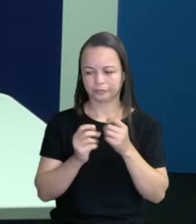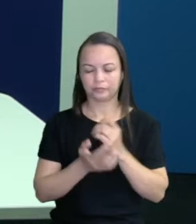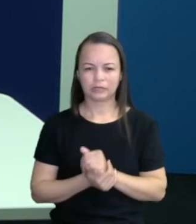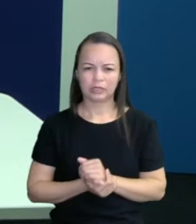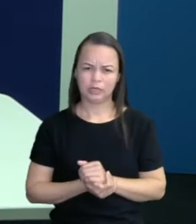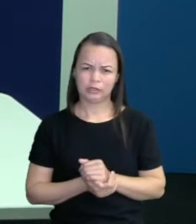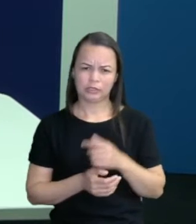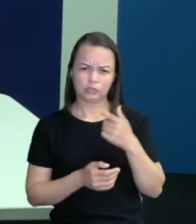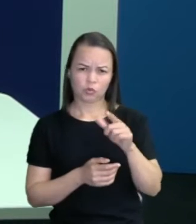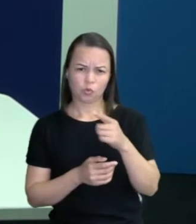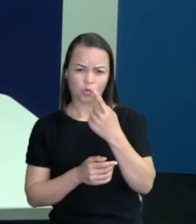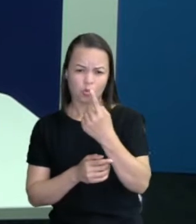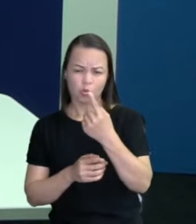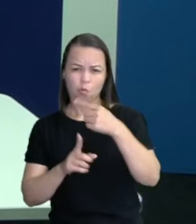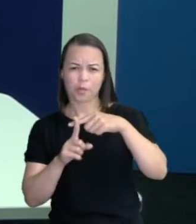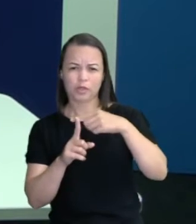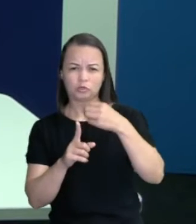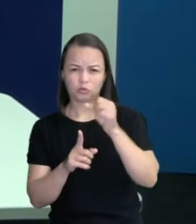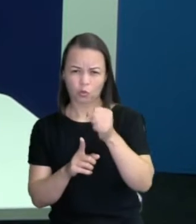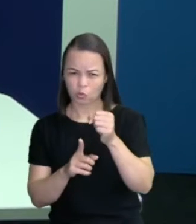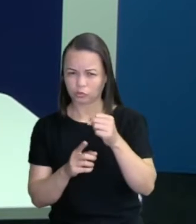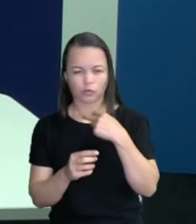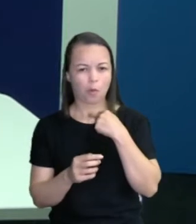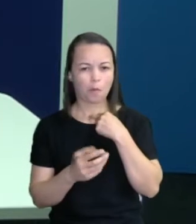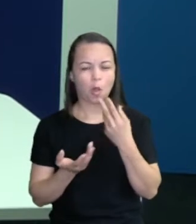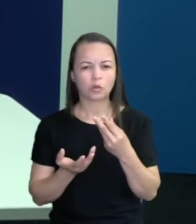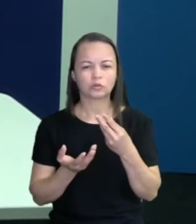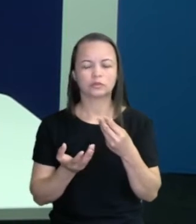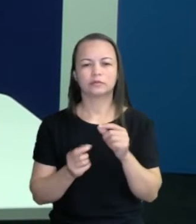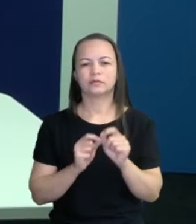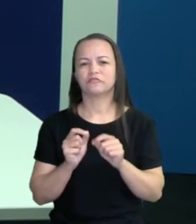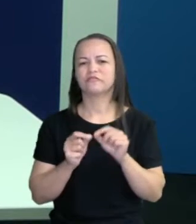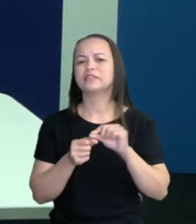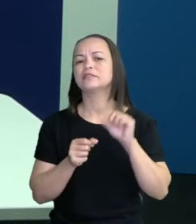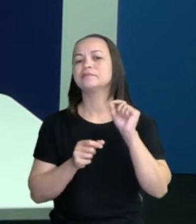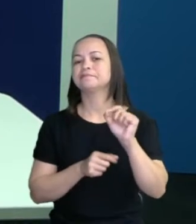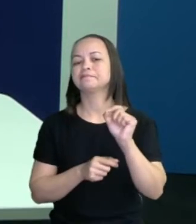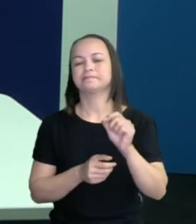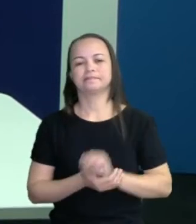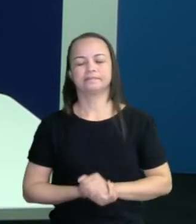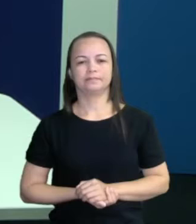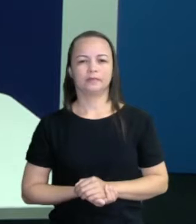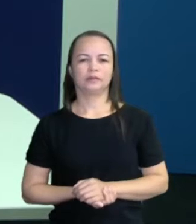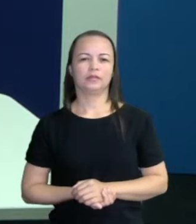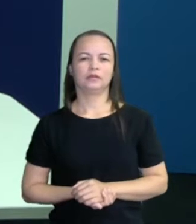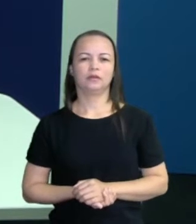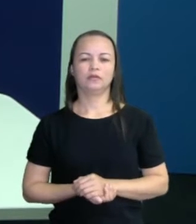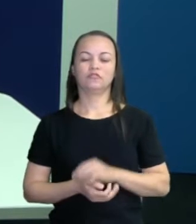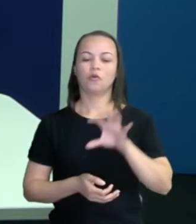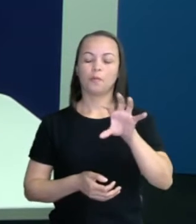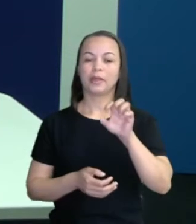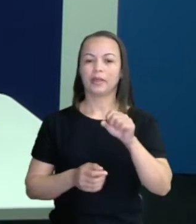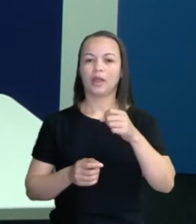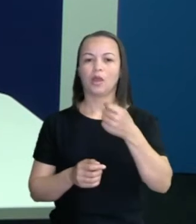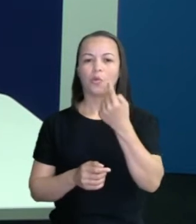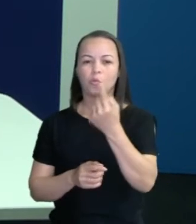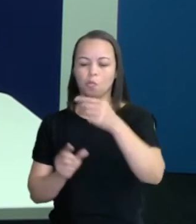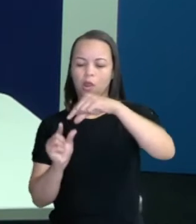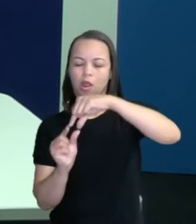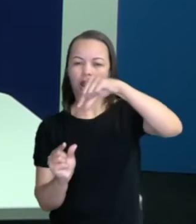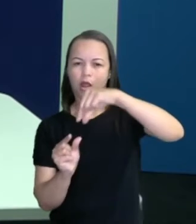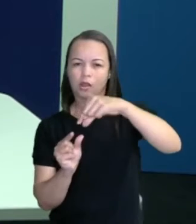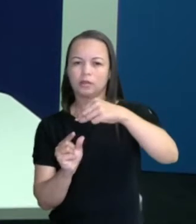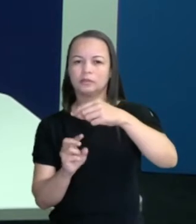conjunto eu não posso fazer. O é que eu vou fazer então? Vou pegar o quê? 1 dezena da